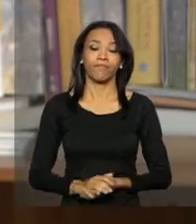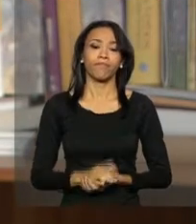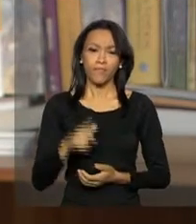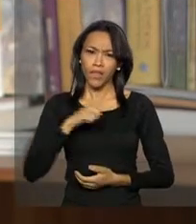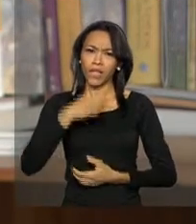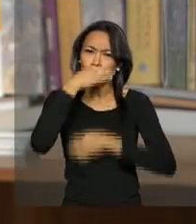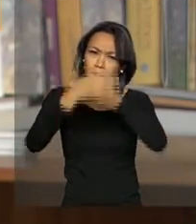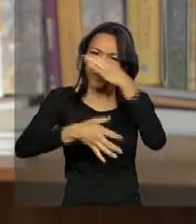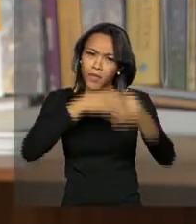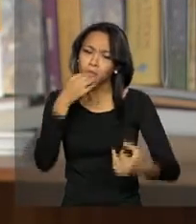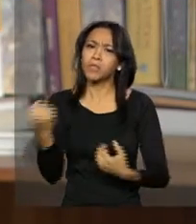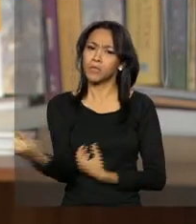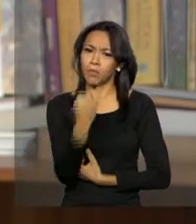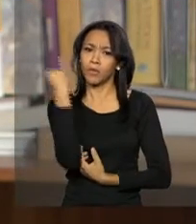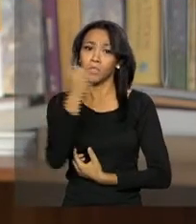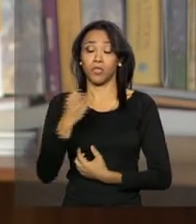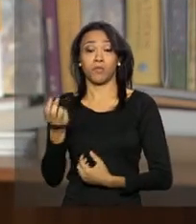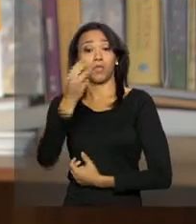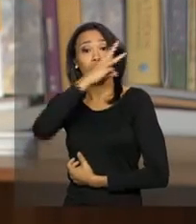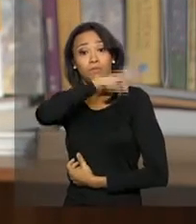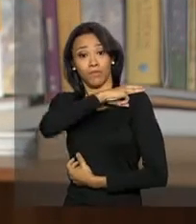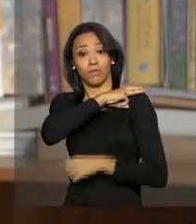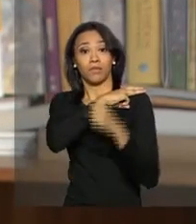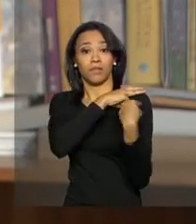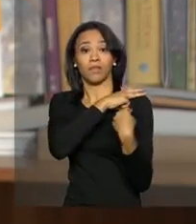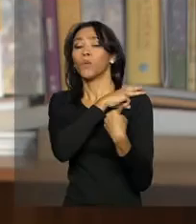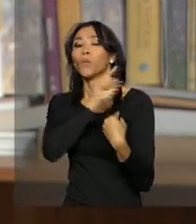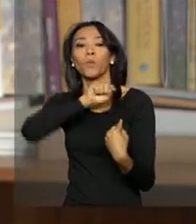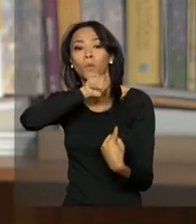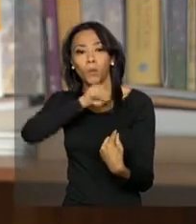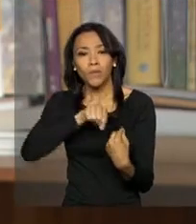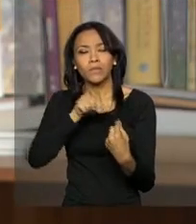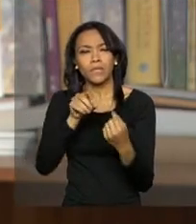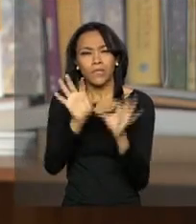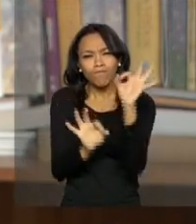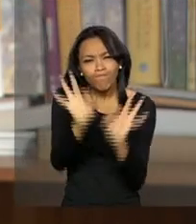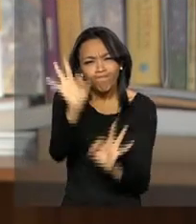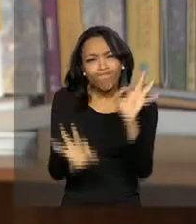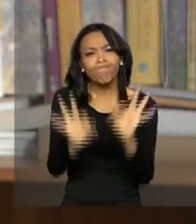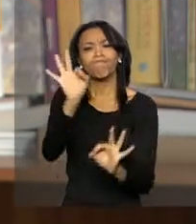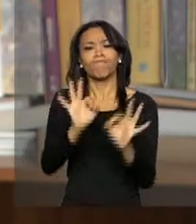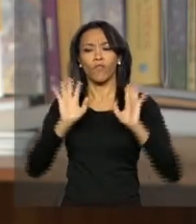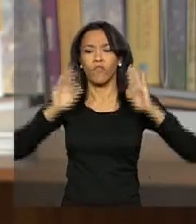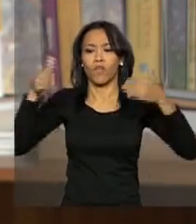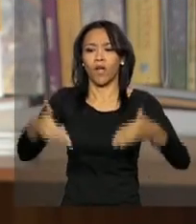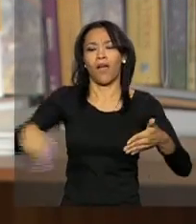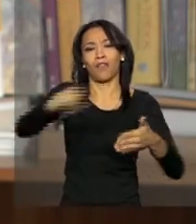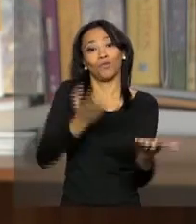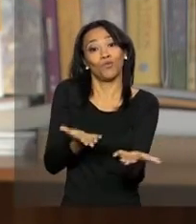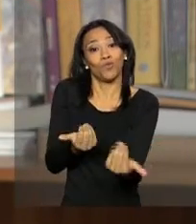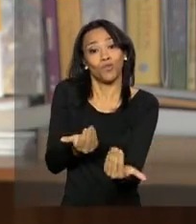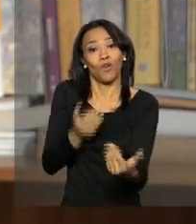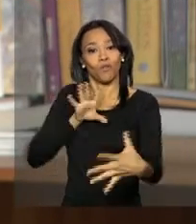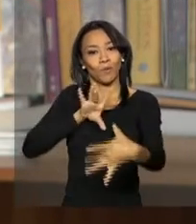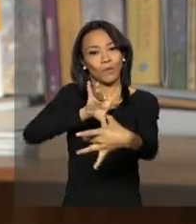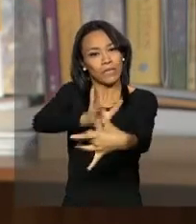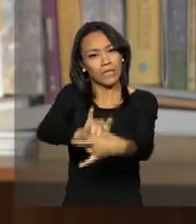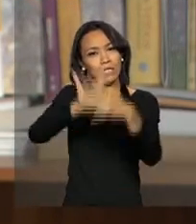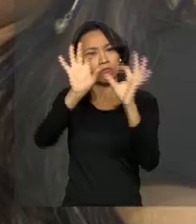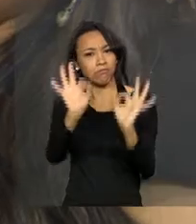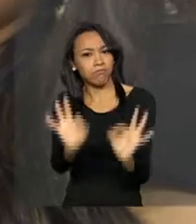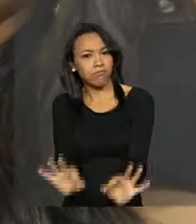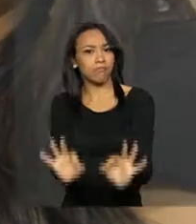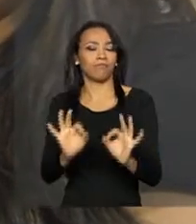para que o ensino médio adquira um perfil mais ajustado à juventude da nossa época, às necessidades da nossa